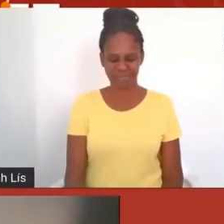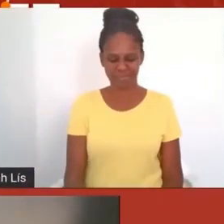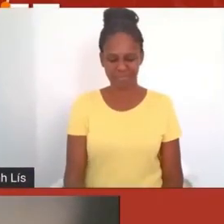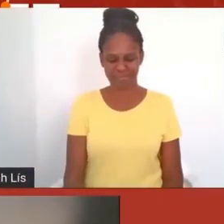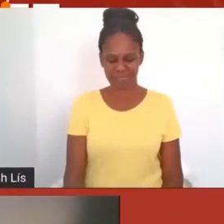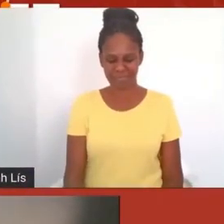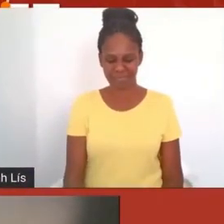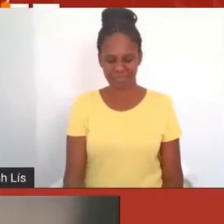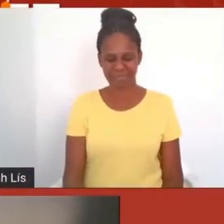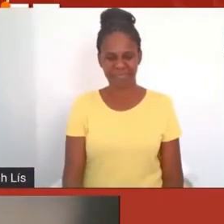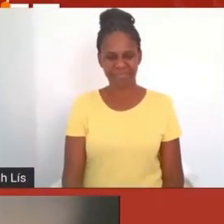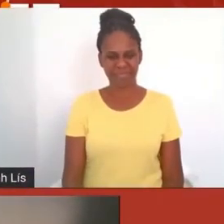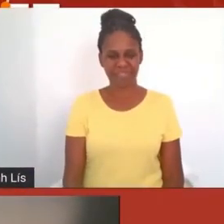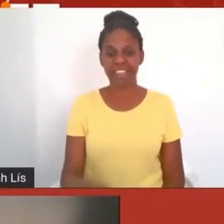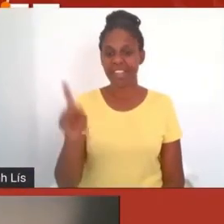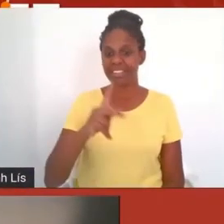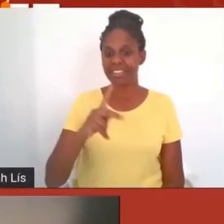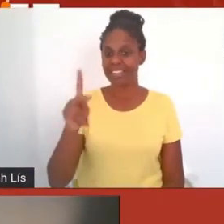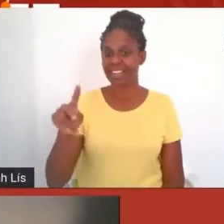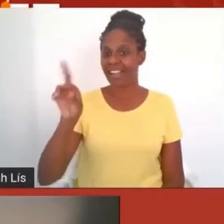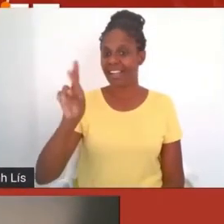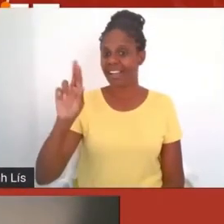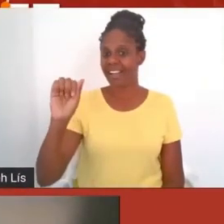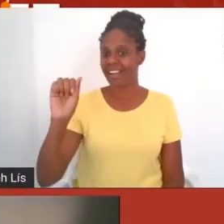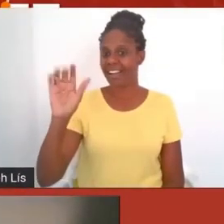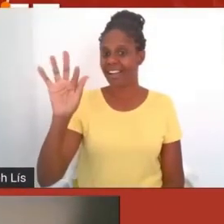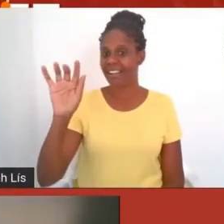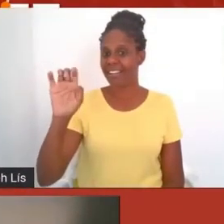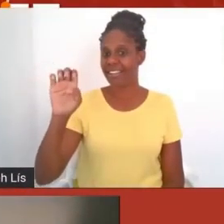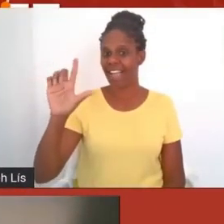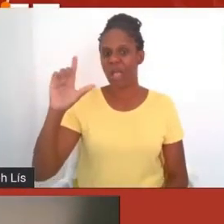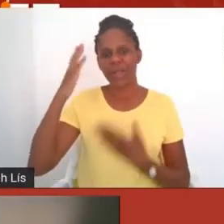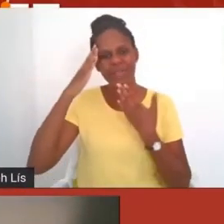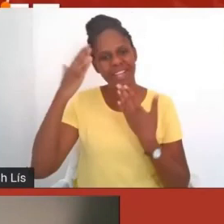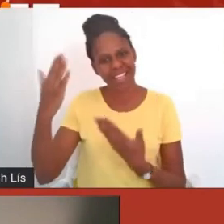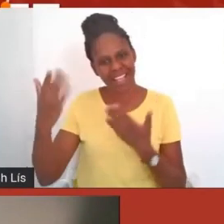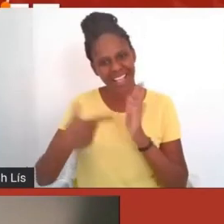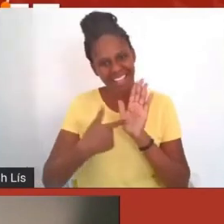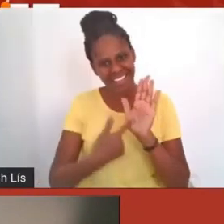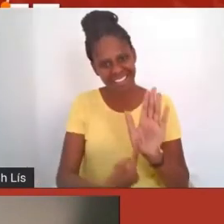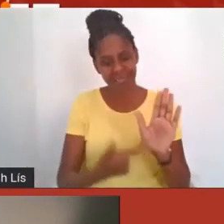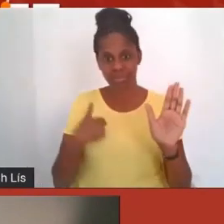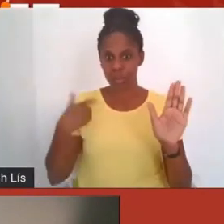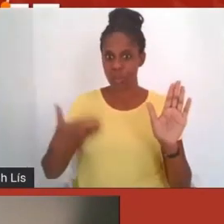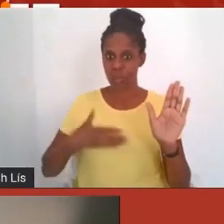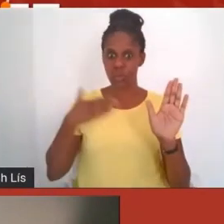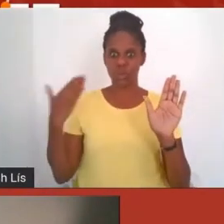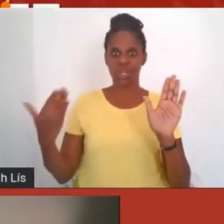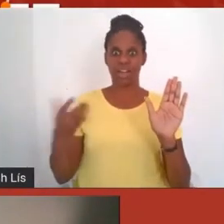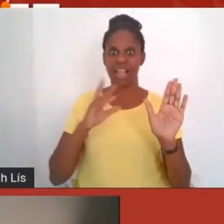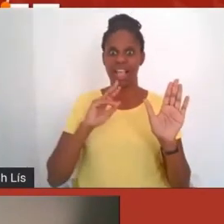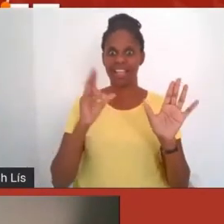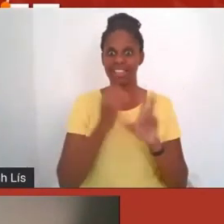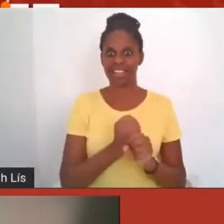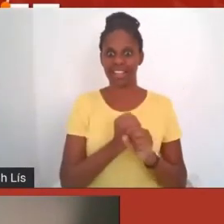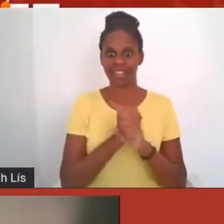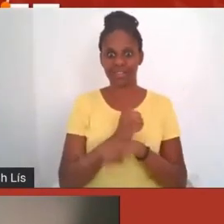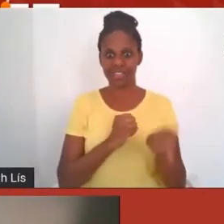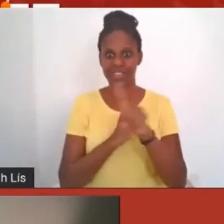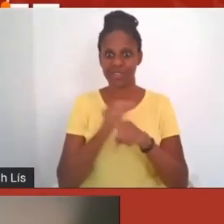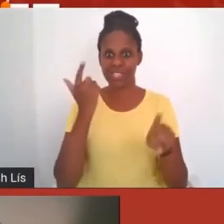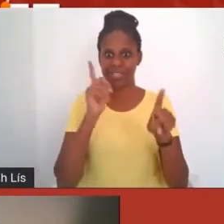professor Rafael muito obrigado pela apresentação para mim é uma surpresa o resultado que vocês conseguiram